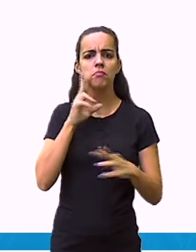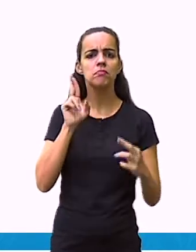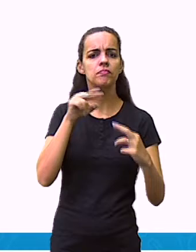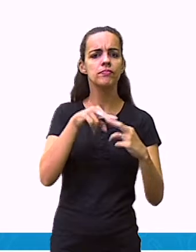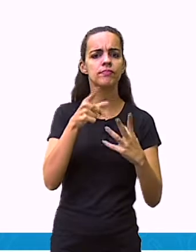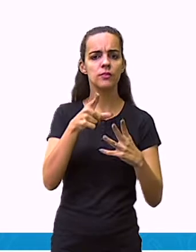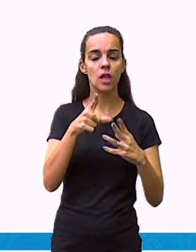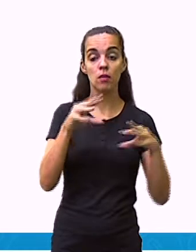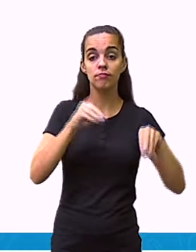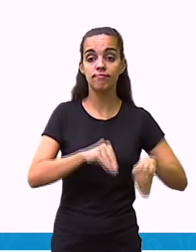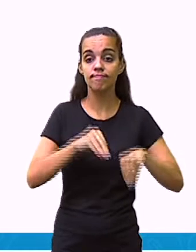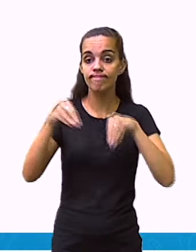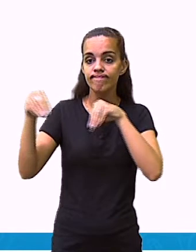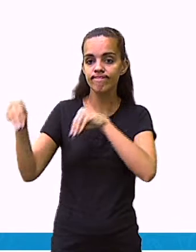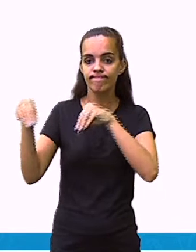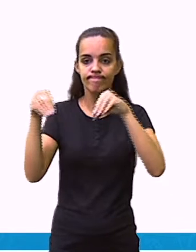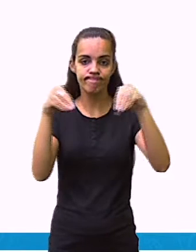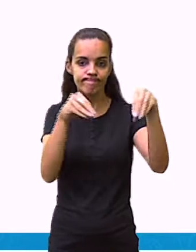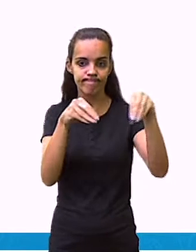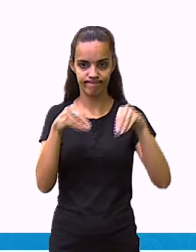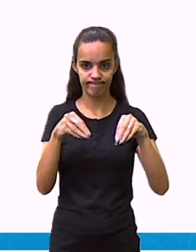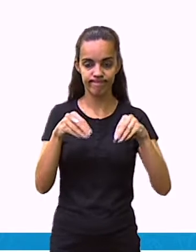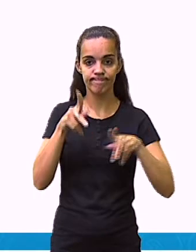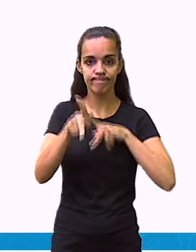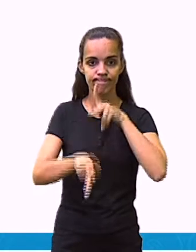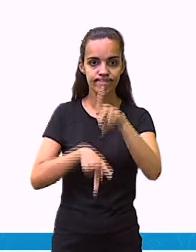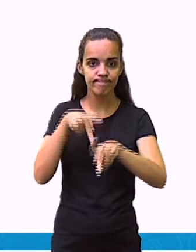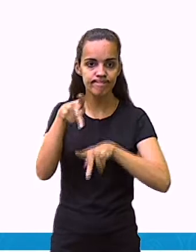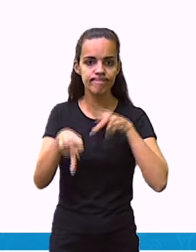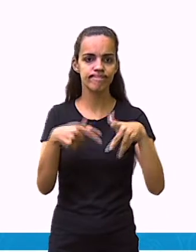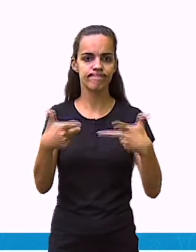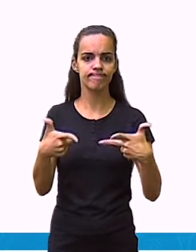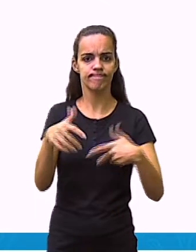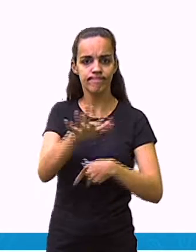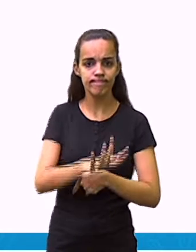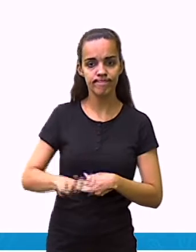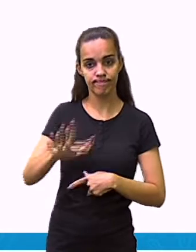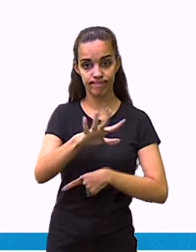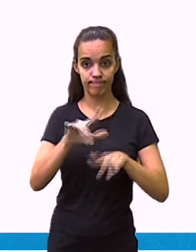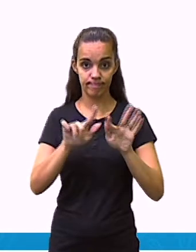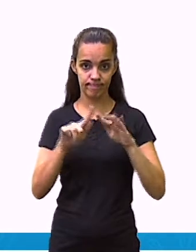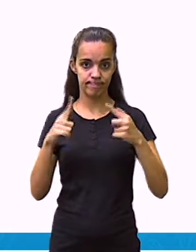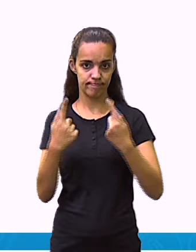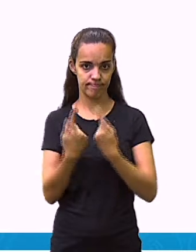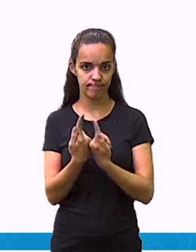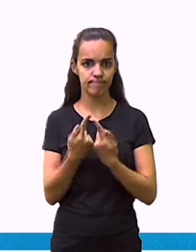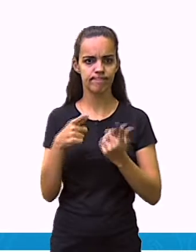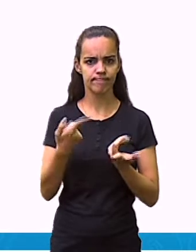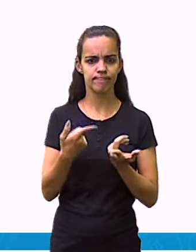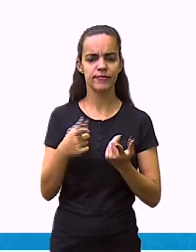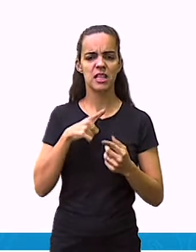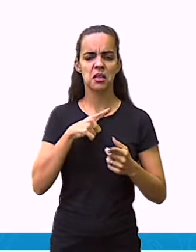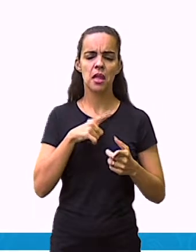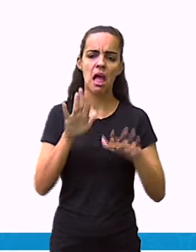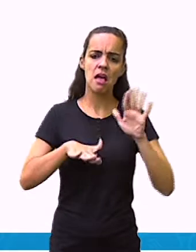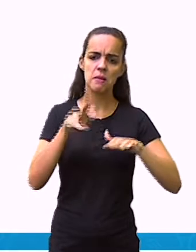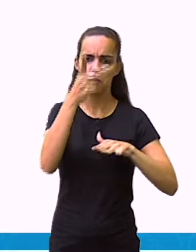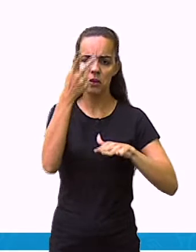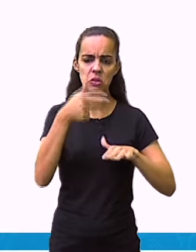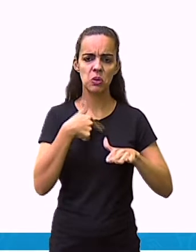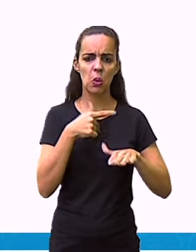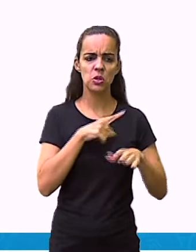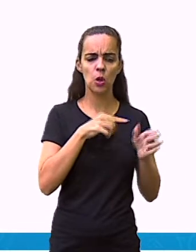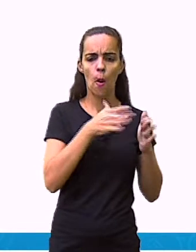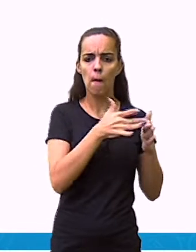deslocamento populacional pelo espaço geográfico, de forma temporária ou